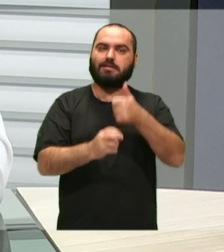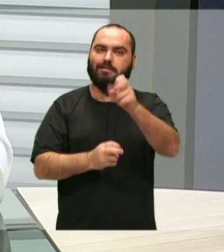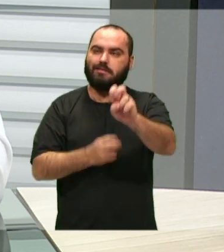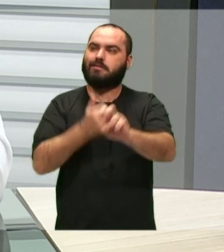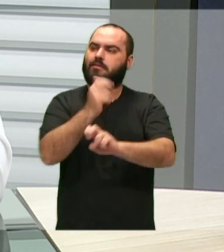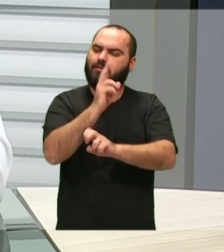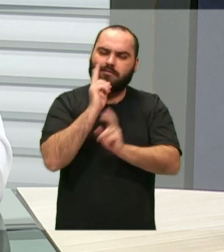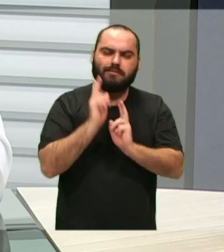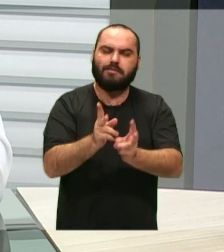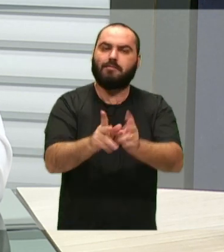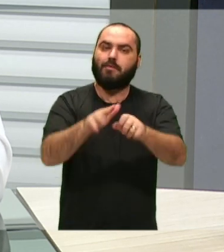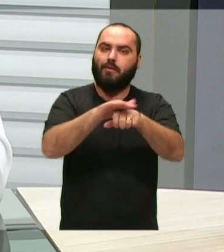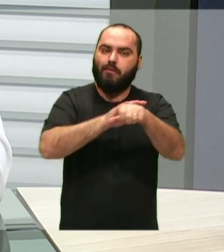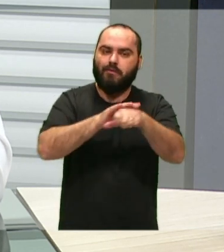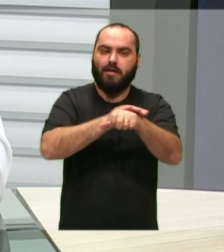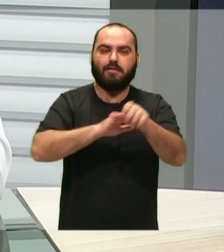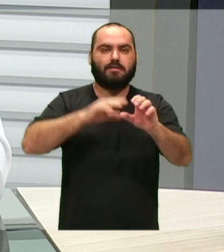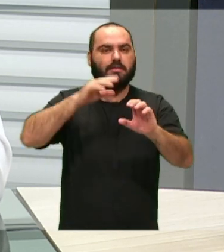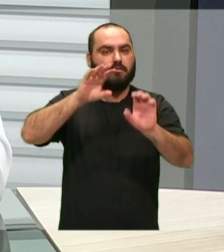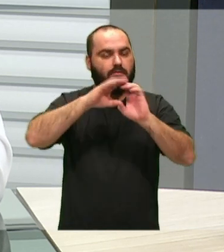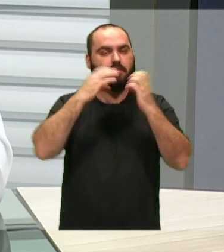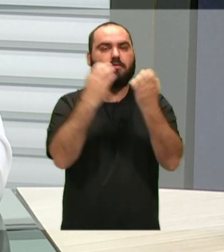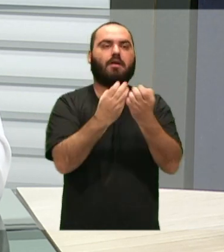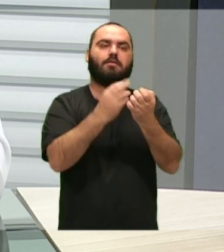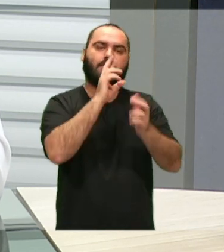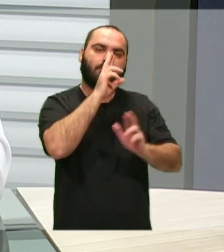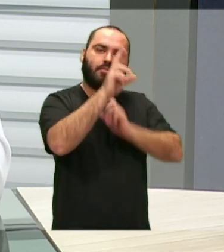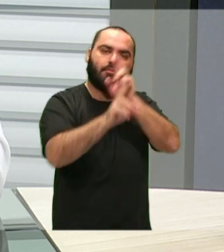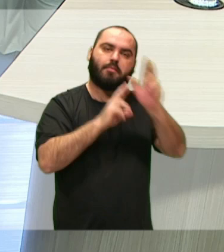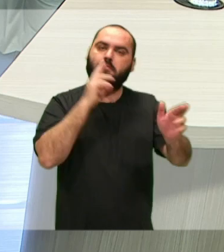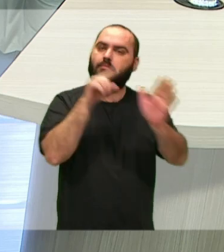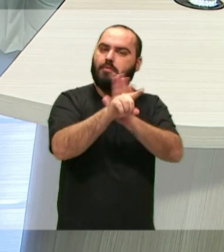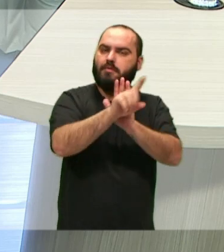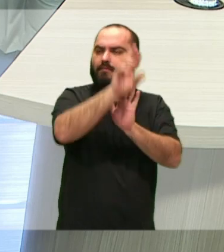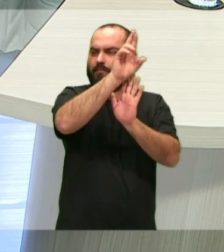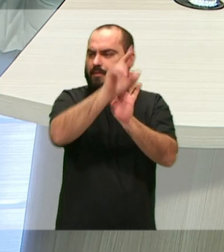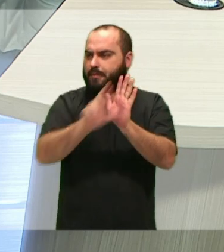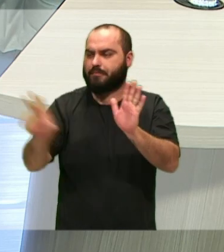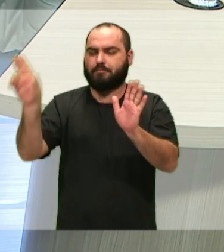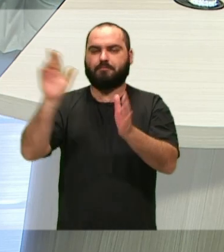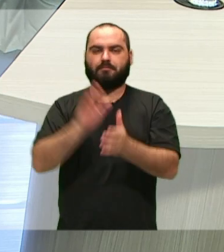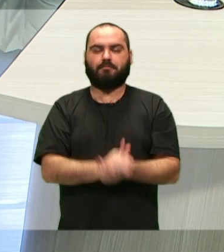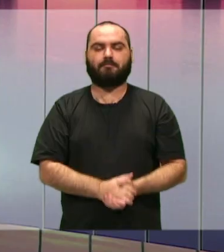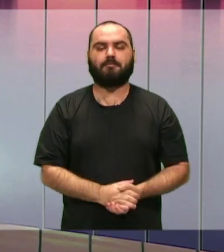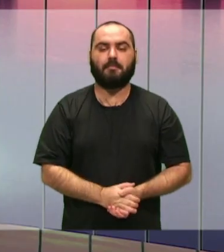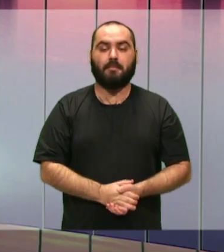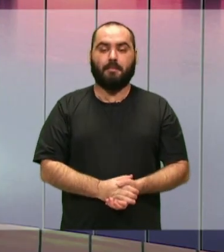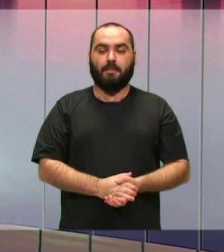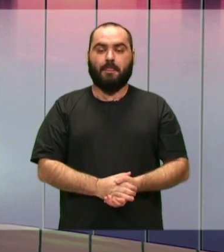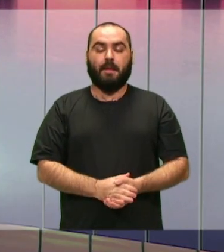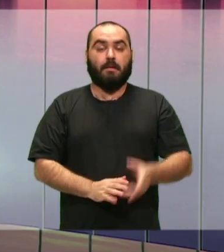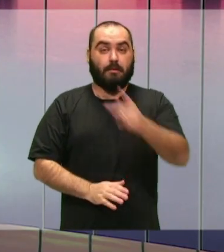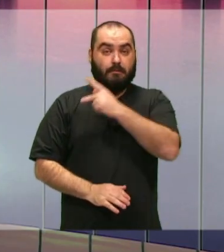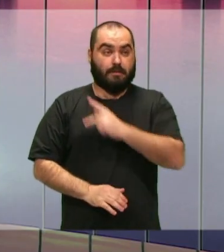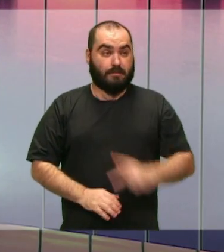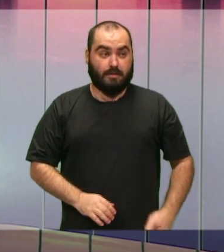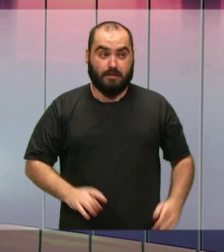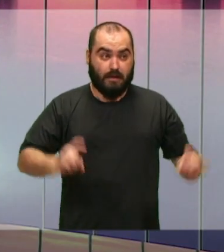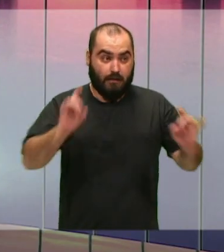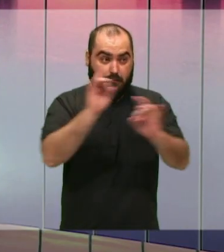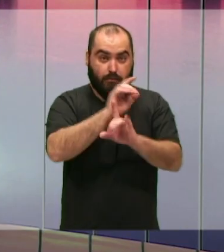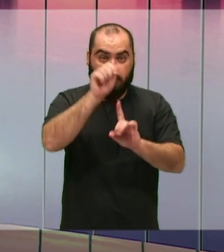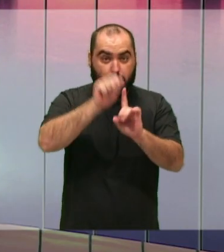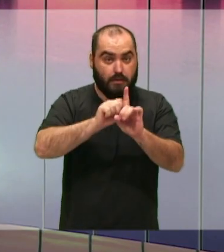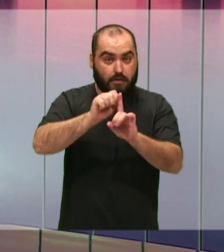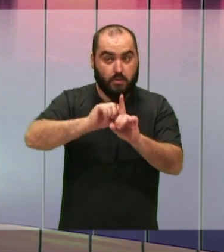perguntas e falando das ações administrativas que realizamos aqui na casa. Presidente, acabamos em mais um mês de junho e a gente não pode deixar de